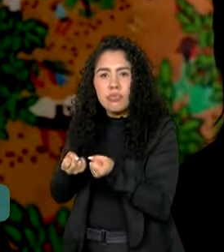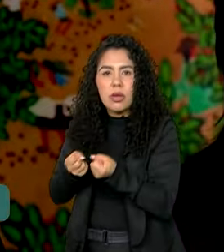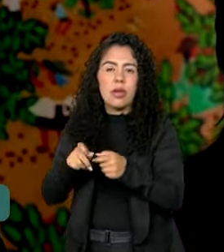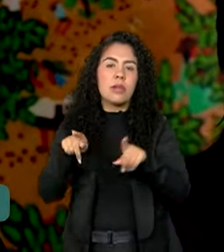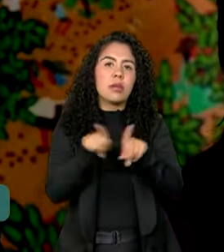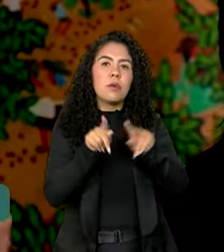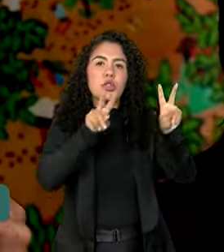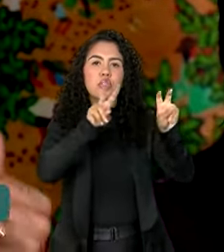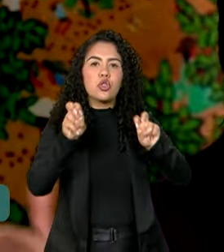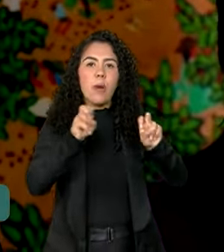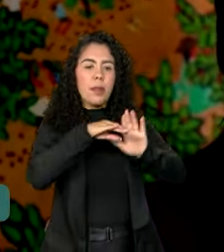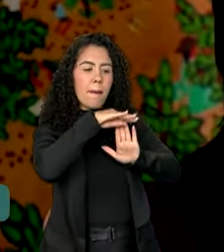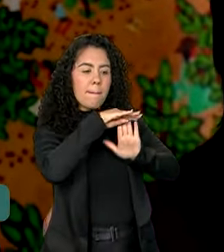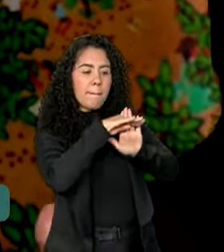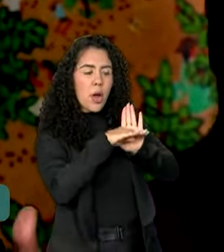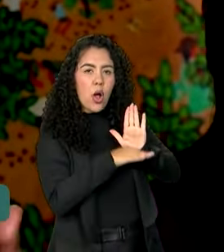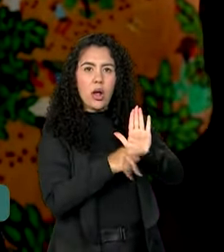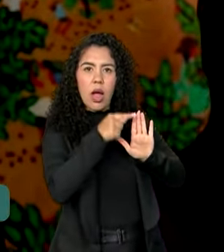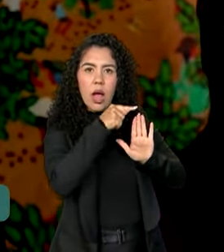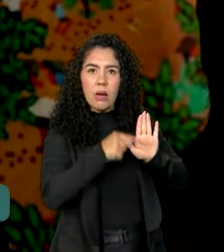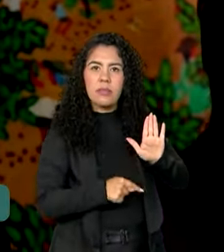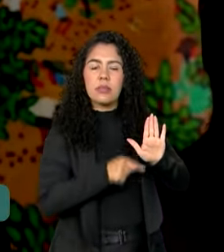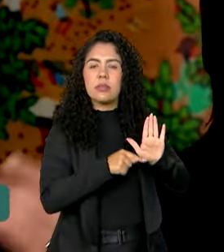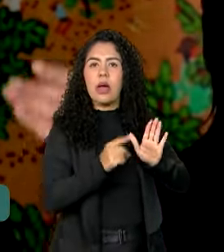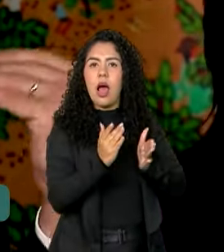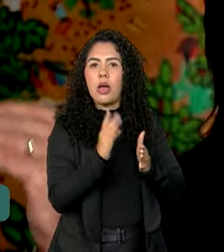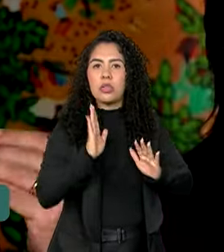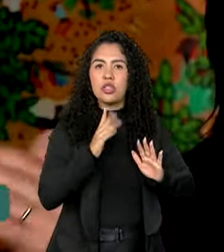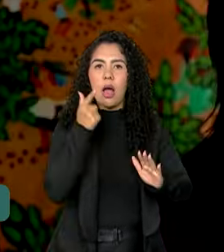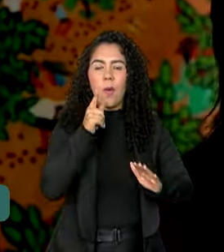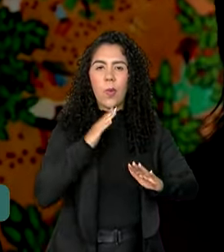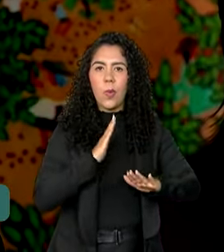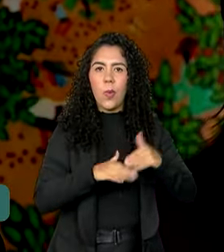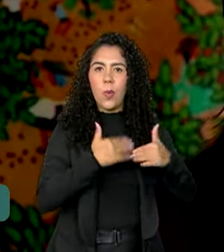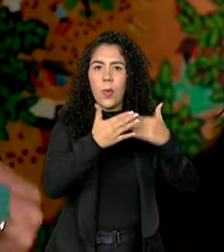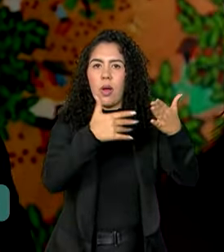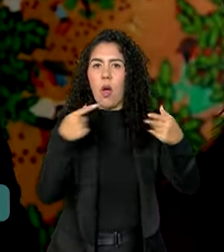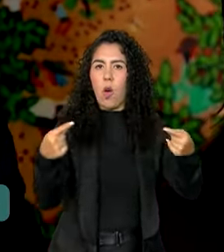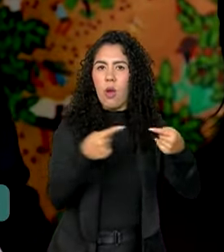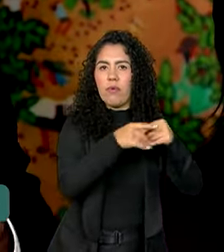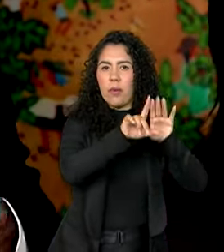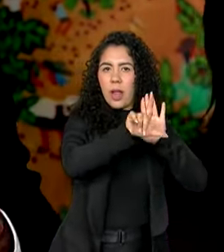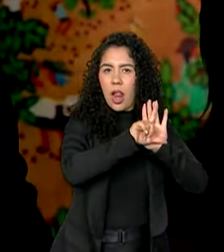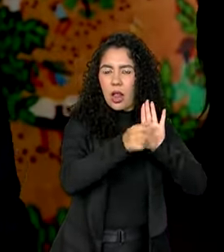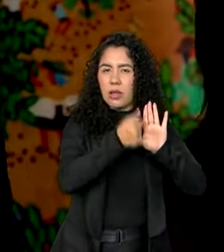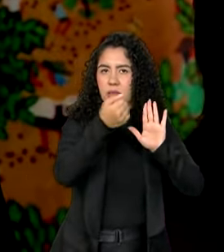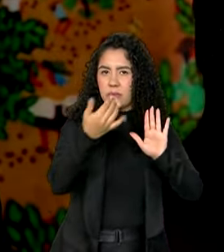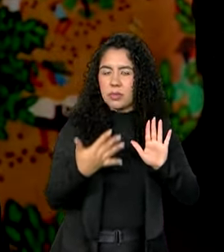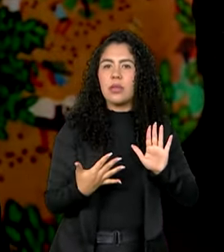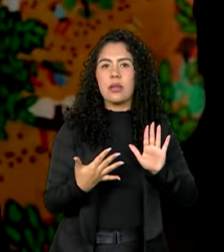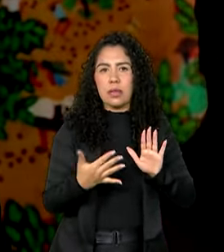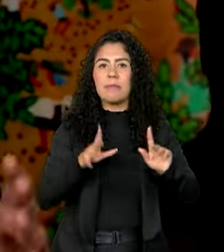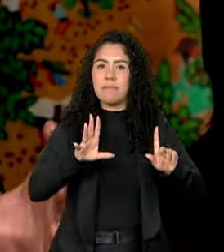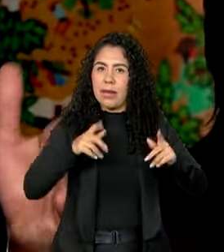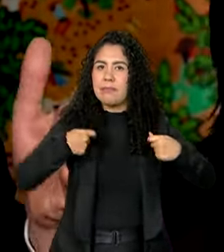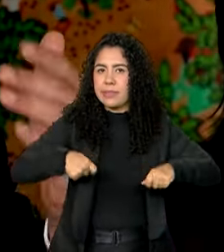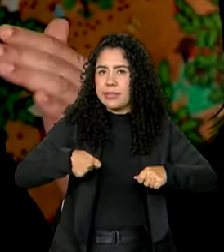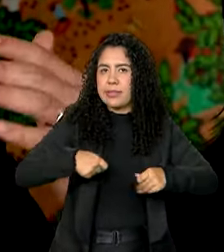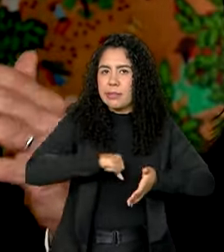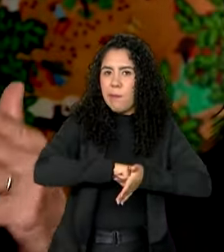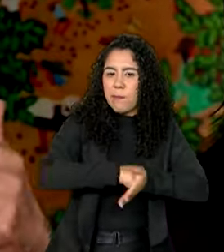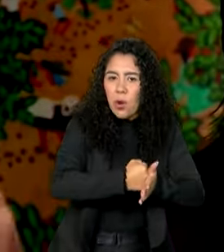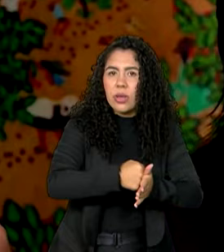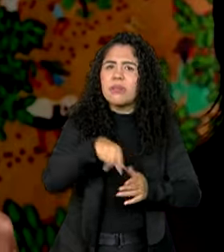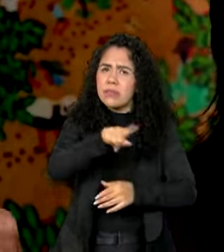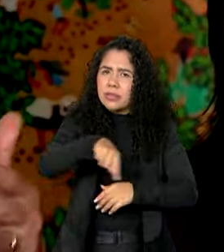avançaram se, na forma da lei, aquela previsão original e, portanto, exige bloqueio. Vocês vão